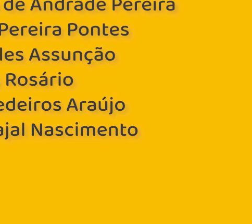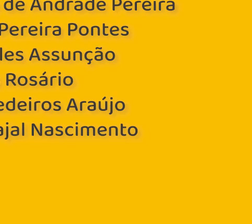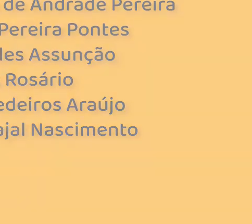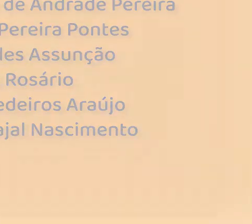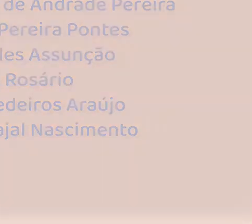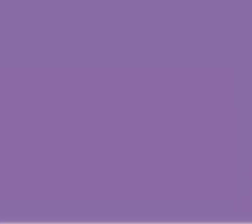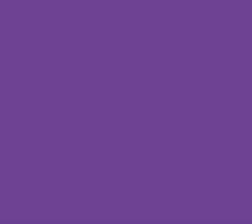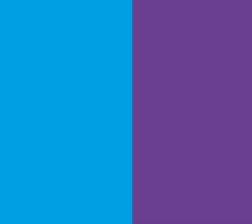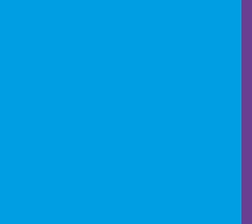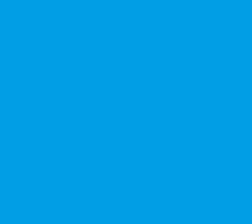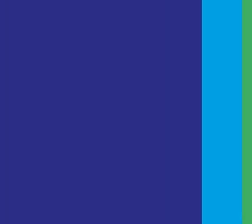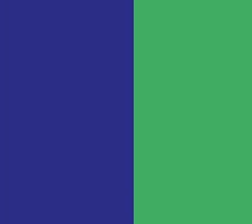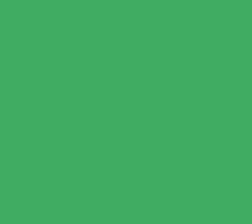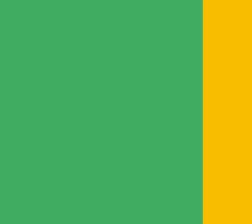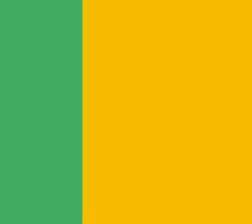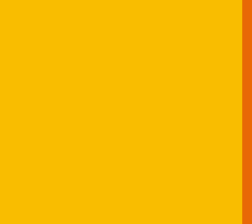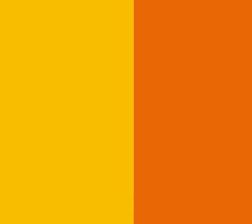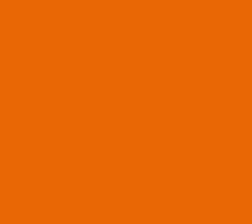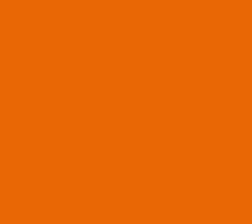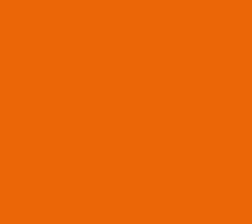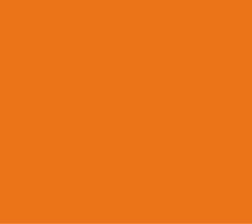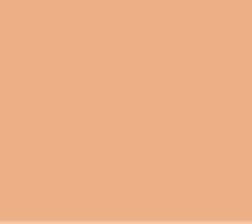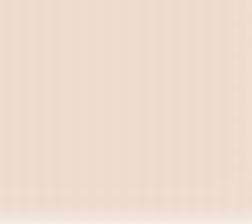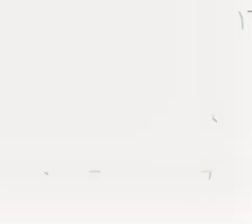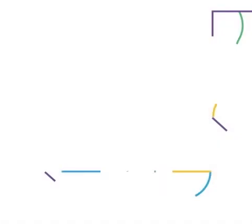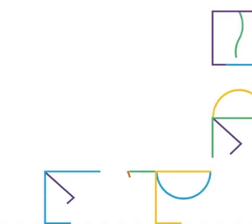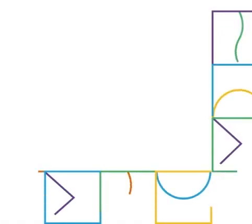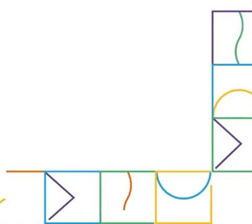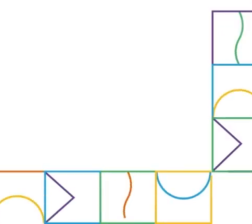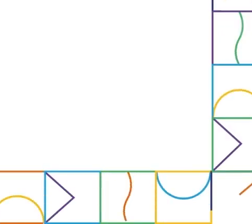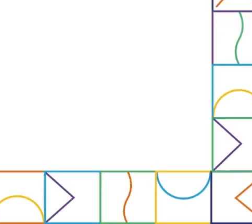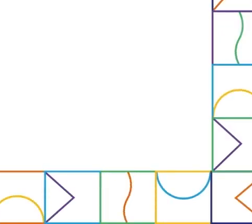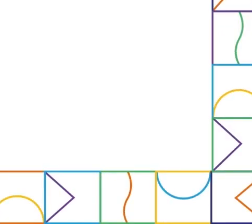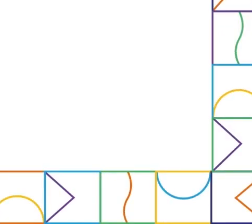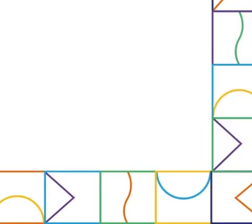E aí